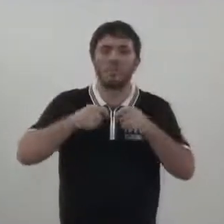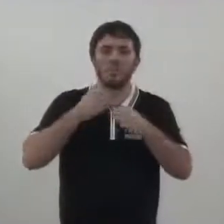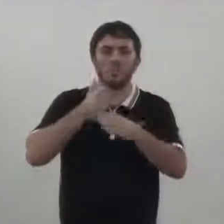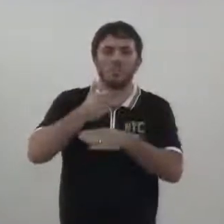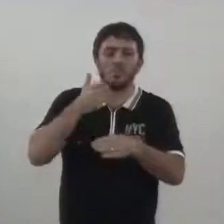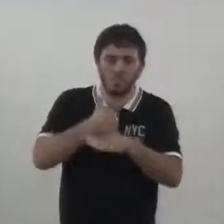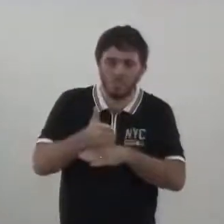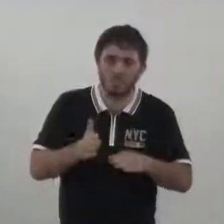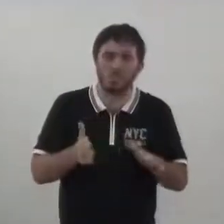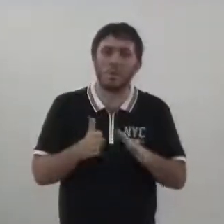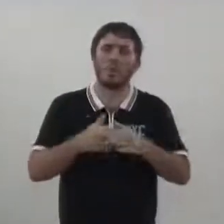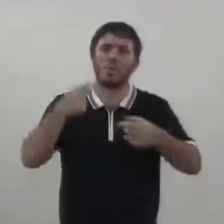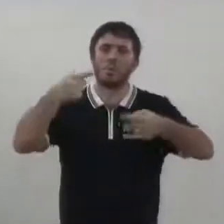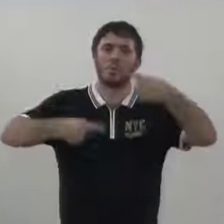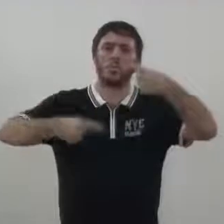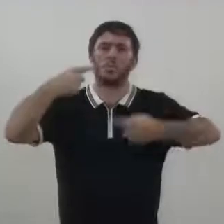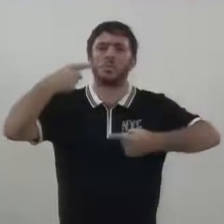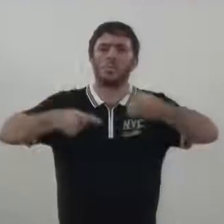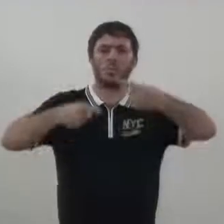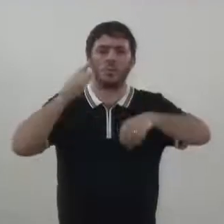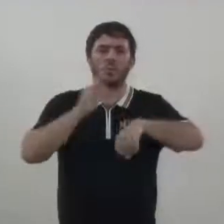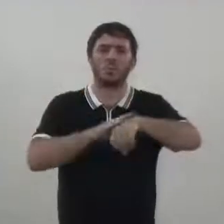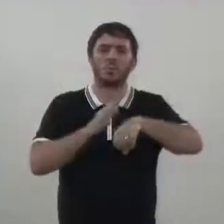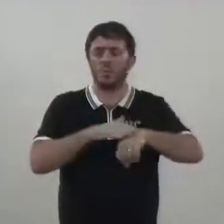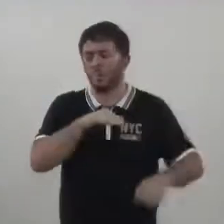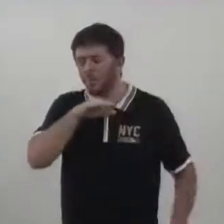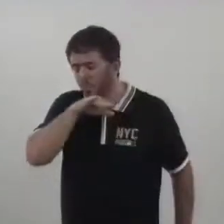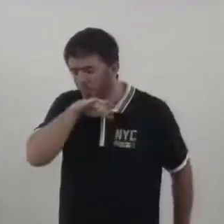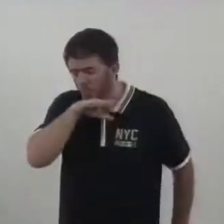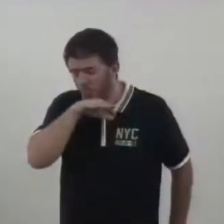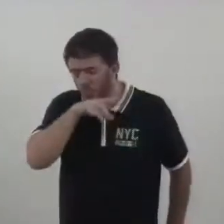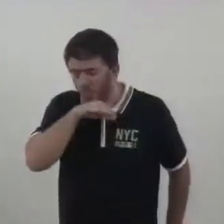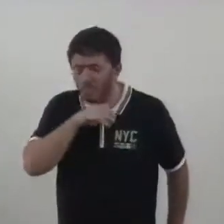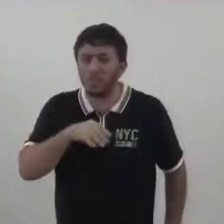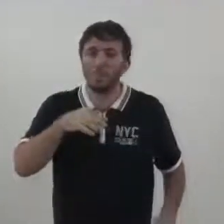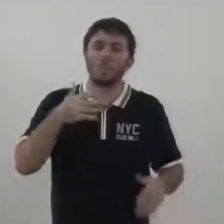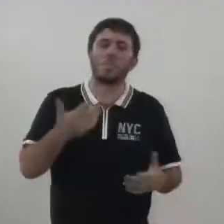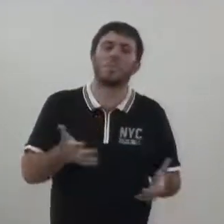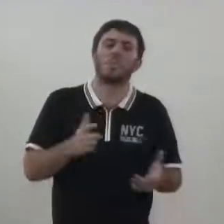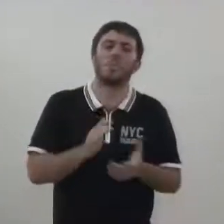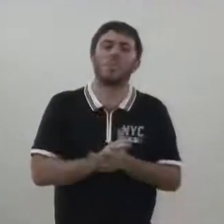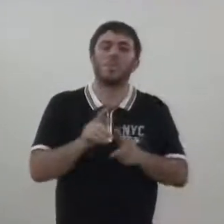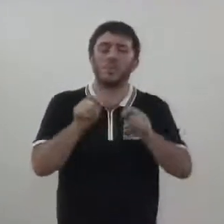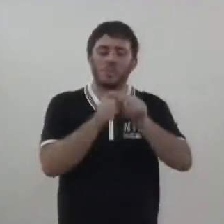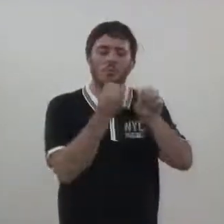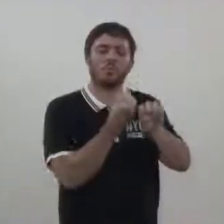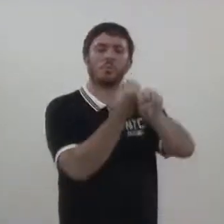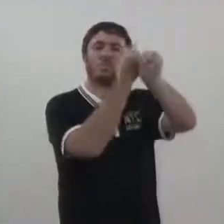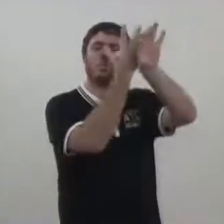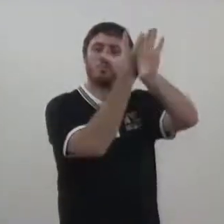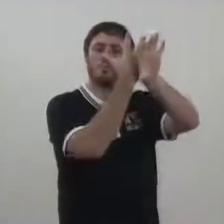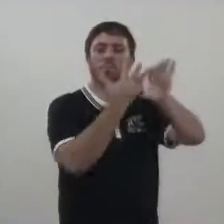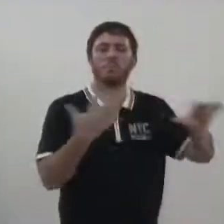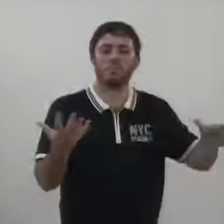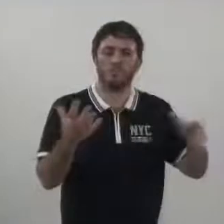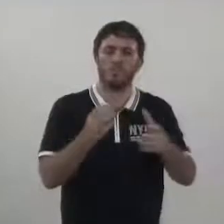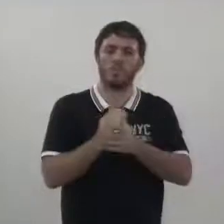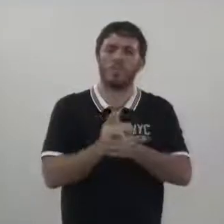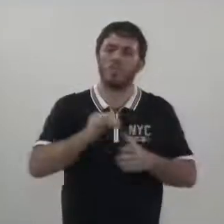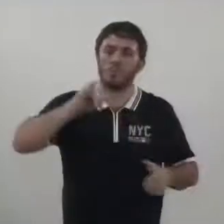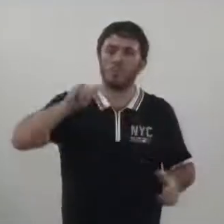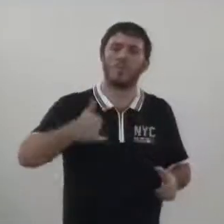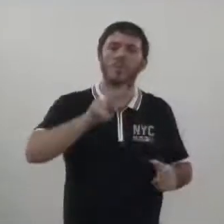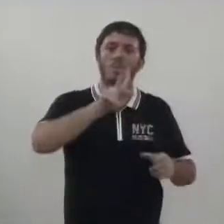a ser discutido, o momento é ruim, em função... Vamos ter que fazer por videoconferência, mas será aproveitado, será